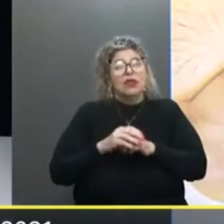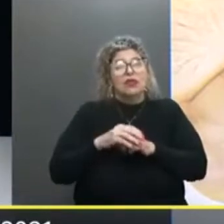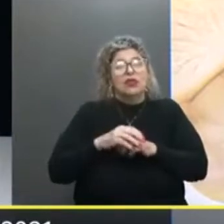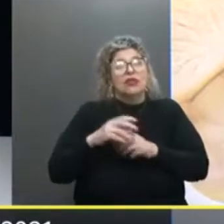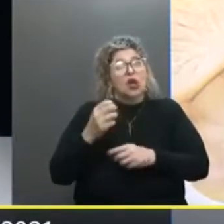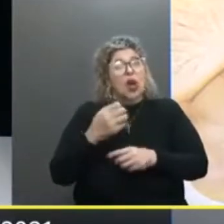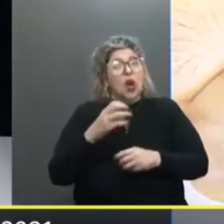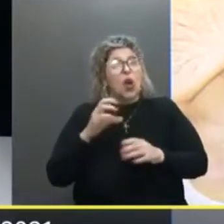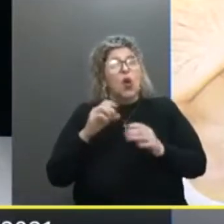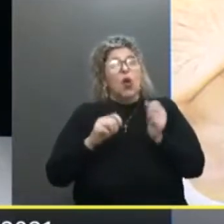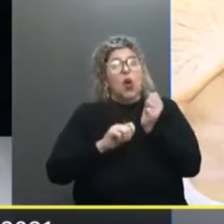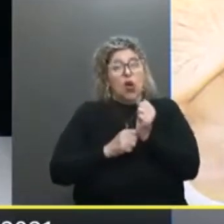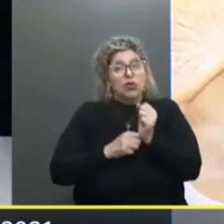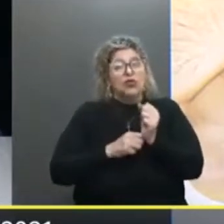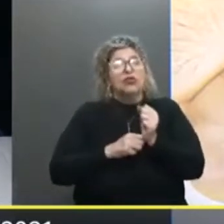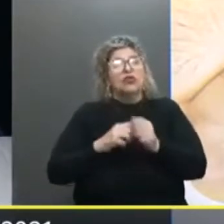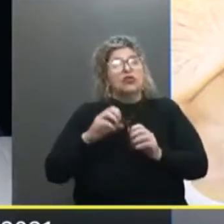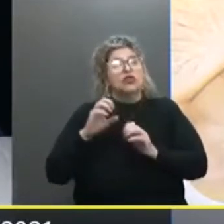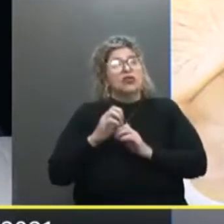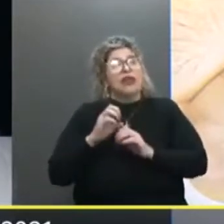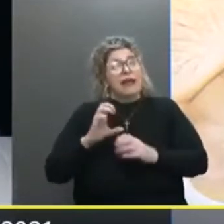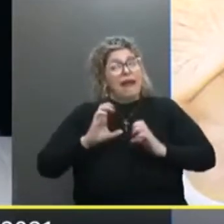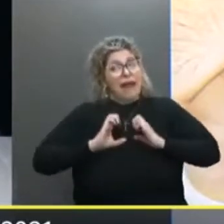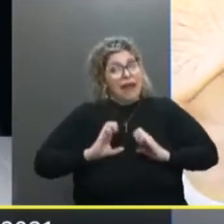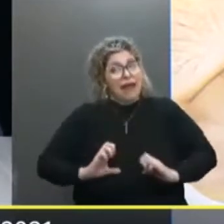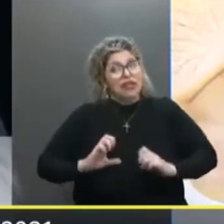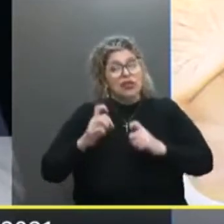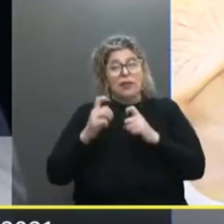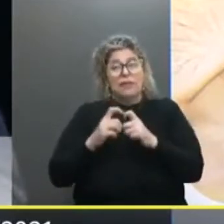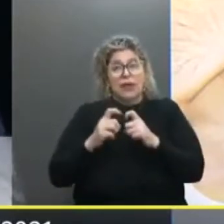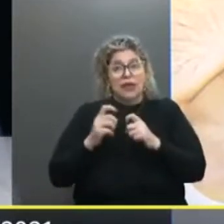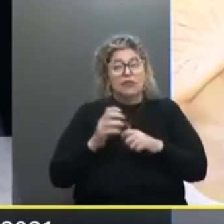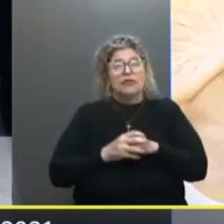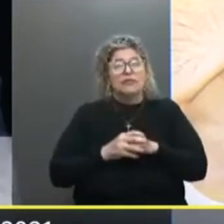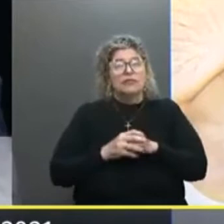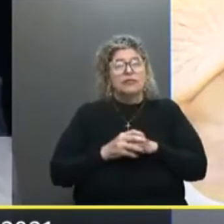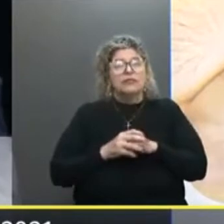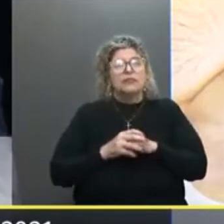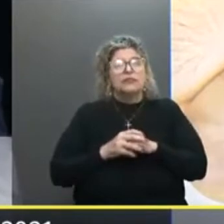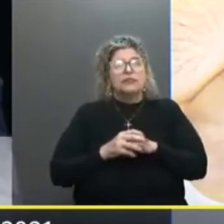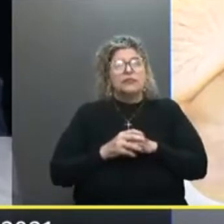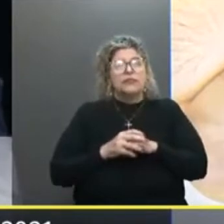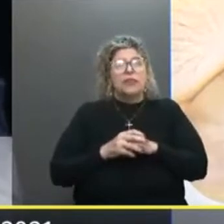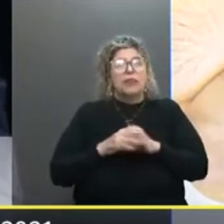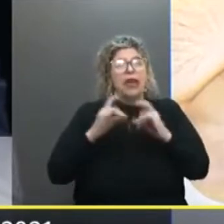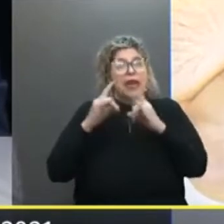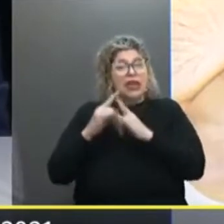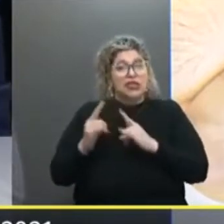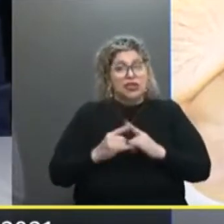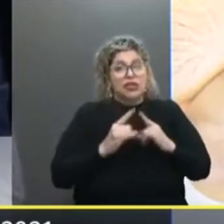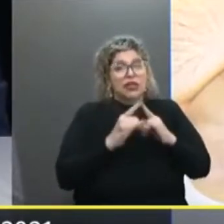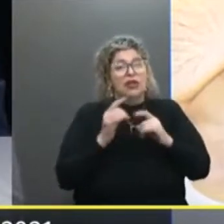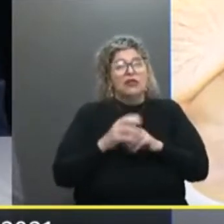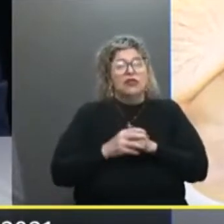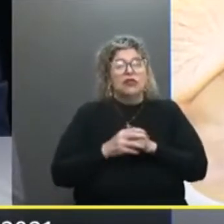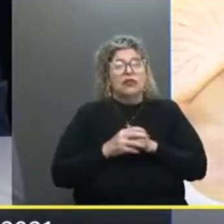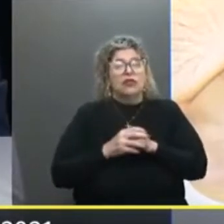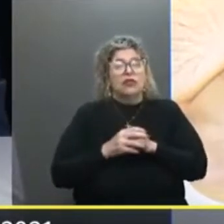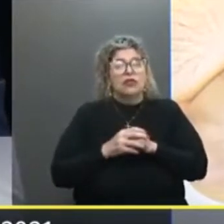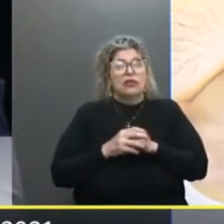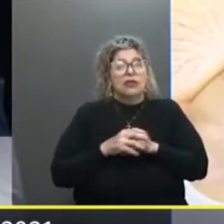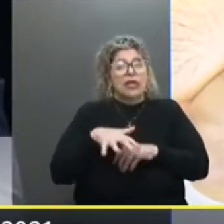de ética médica Da autonomia Do médico E fomos Provavelmente Uma das poucas entidades Ou um poucos